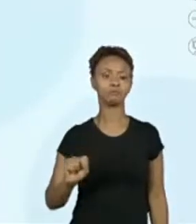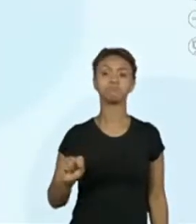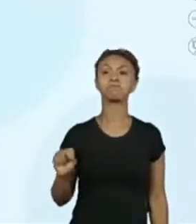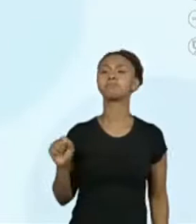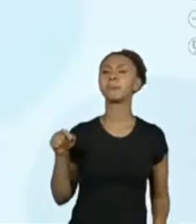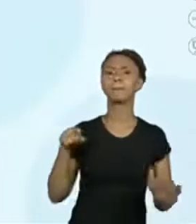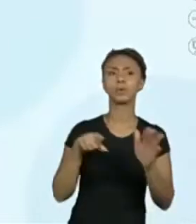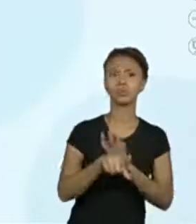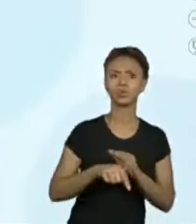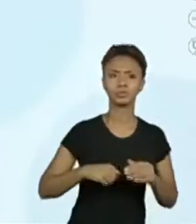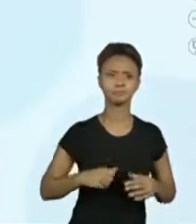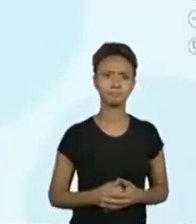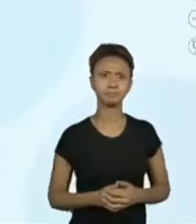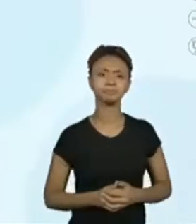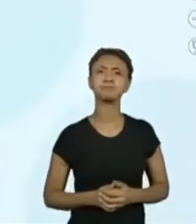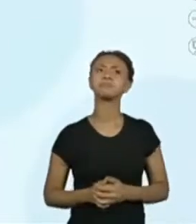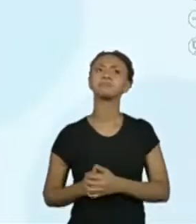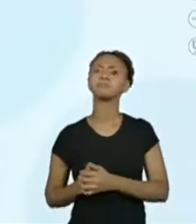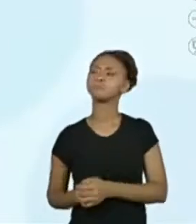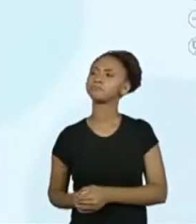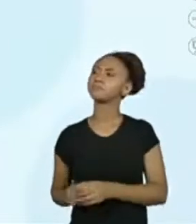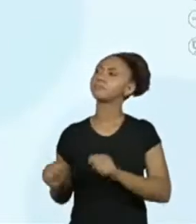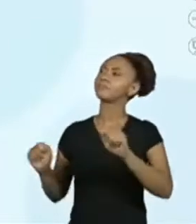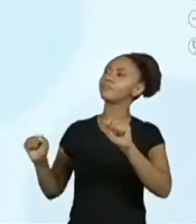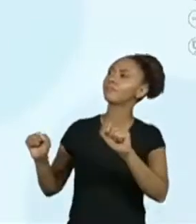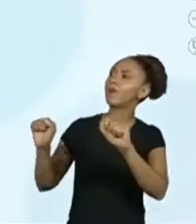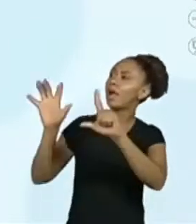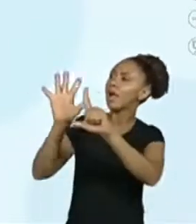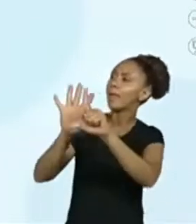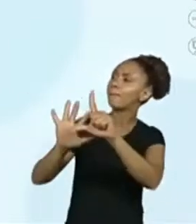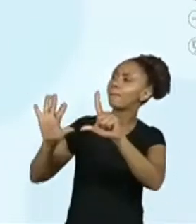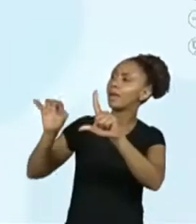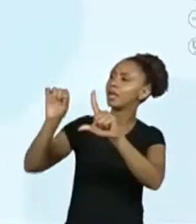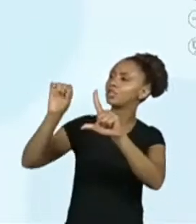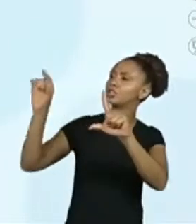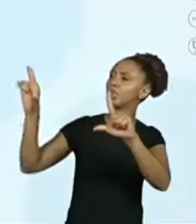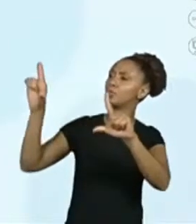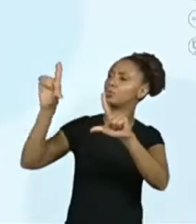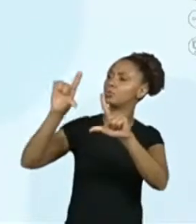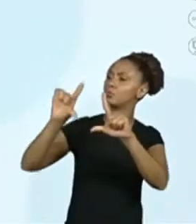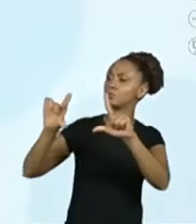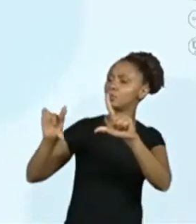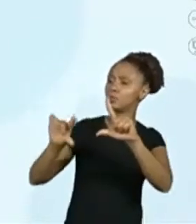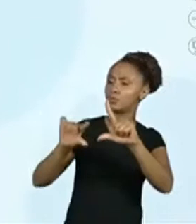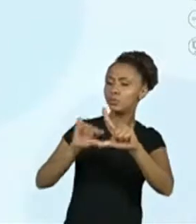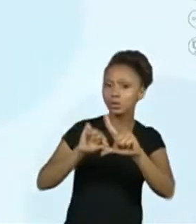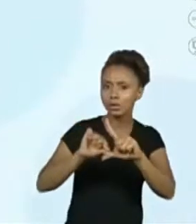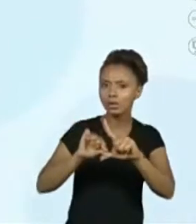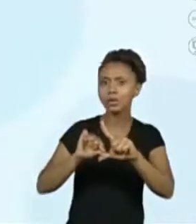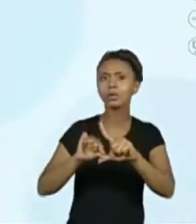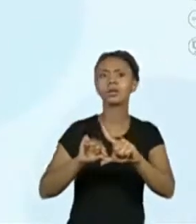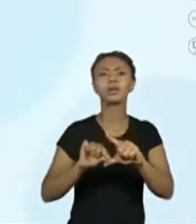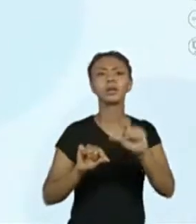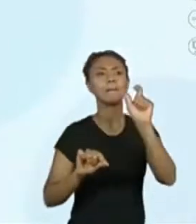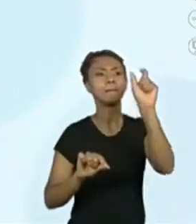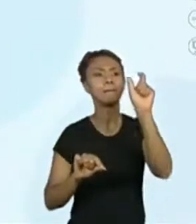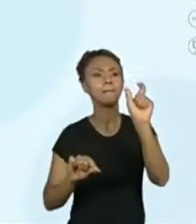escrito e a imagem que as palavras formam?